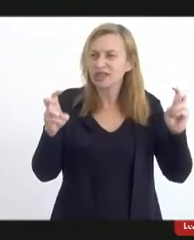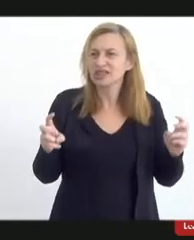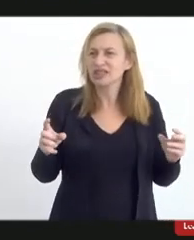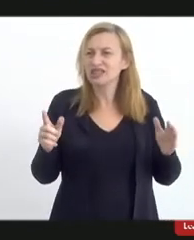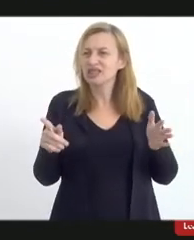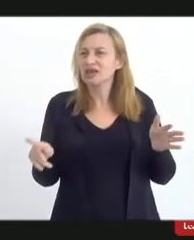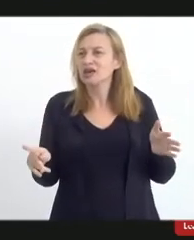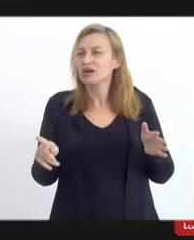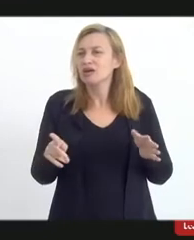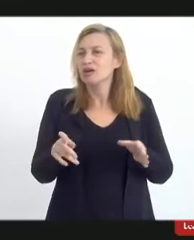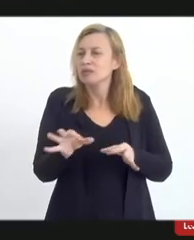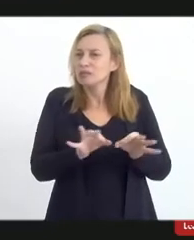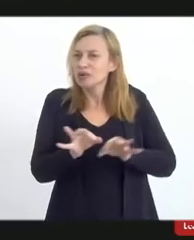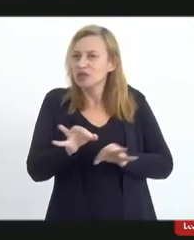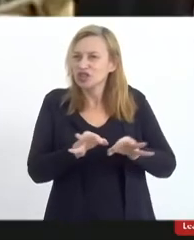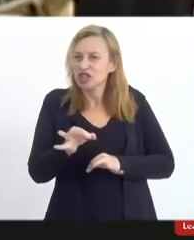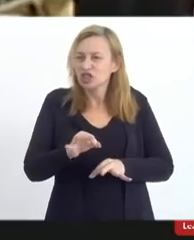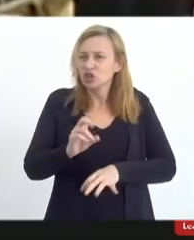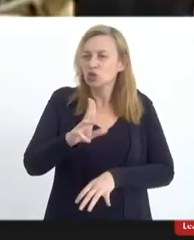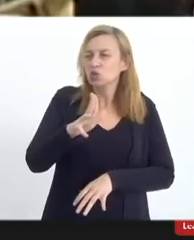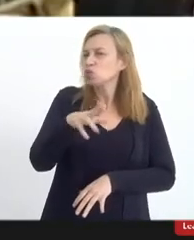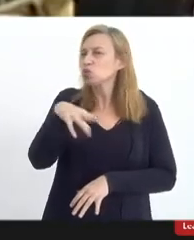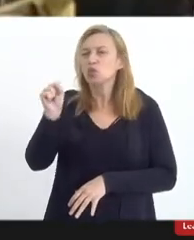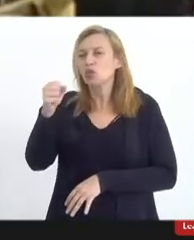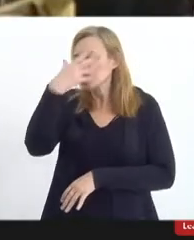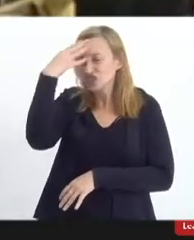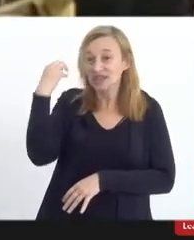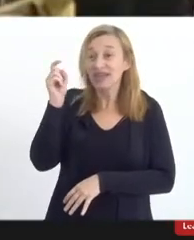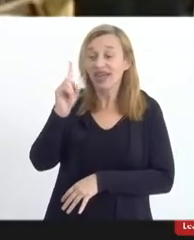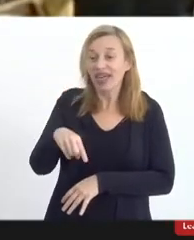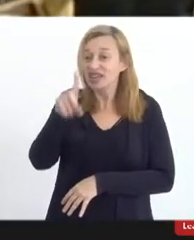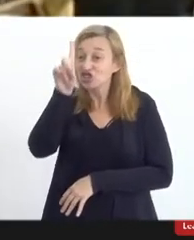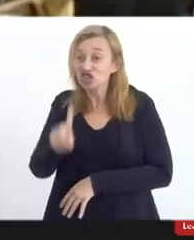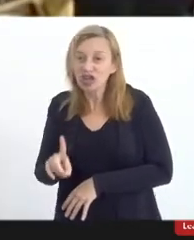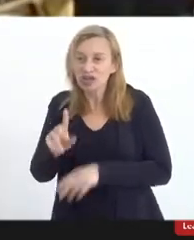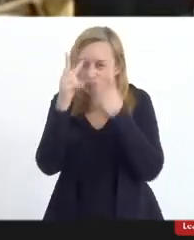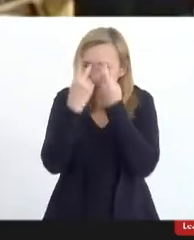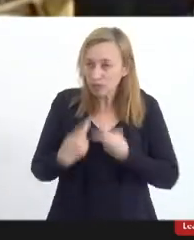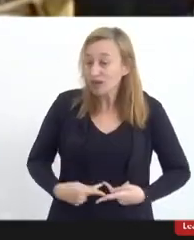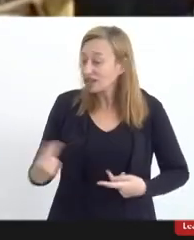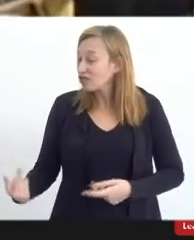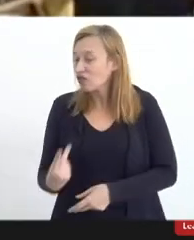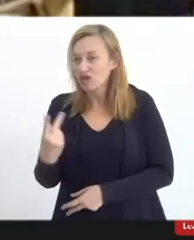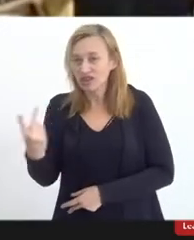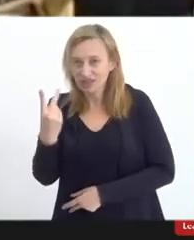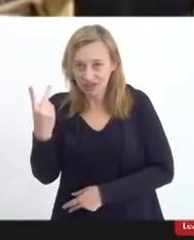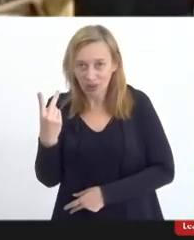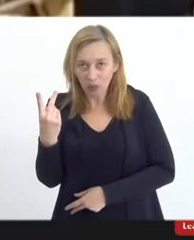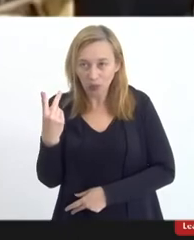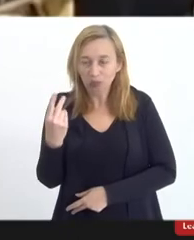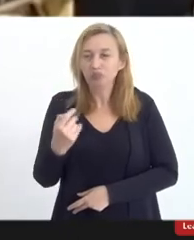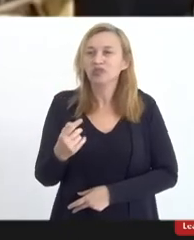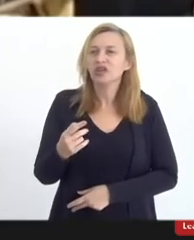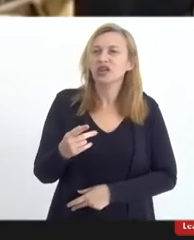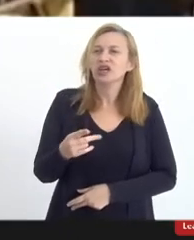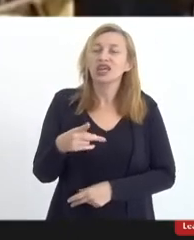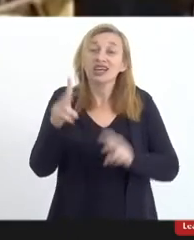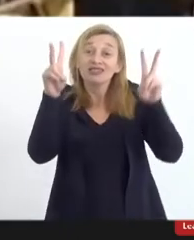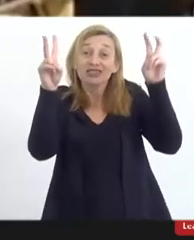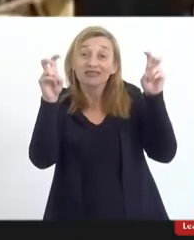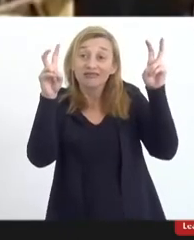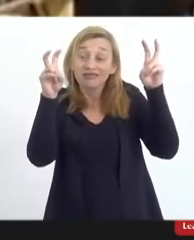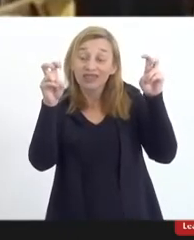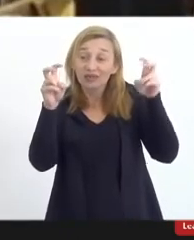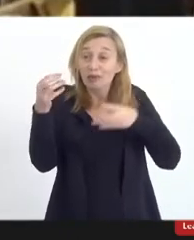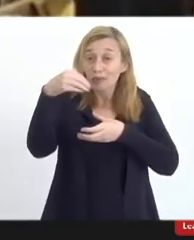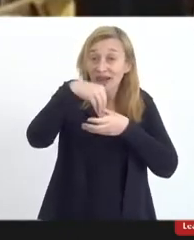nunca esquecer são os direitos humanos, a valorização dos direitos humanos e trazendo essa temática